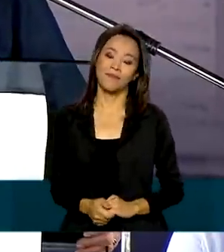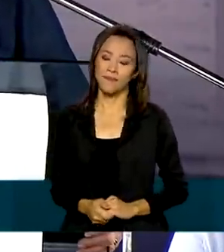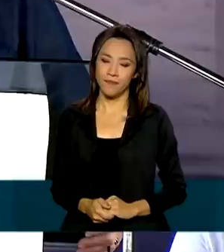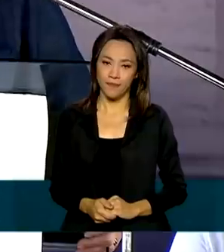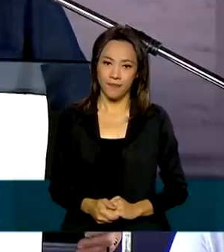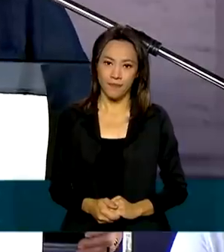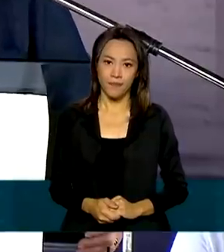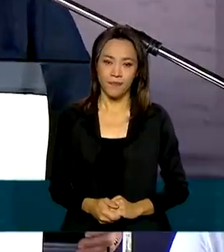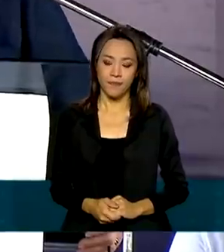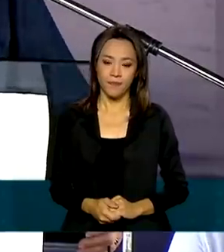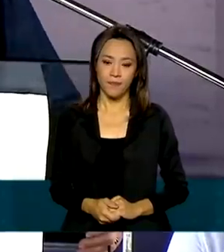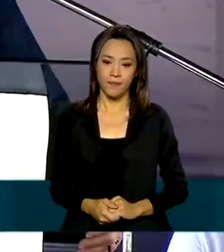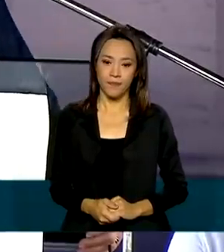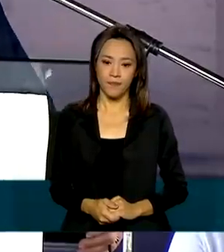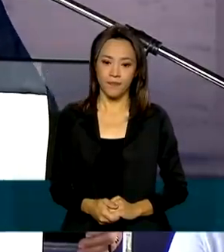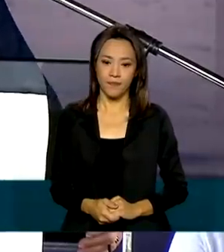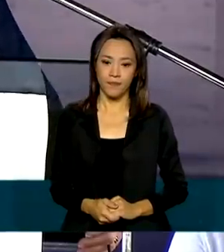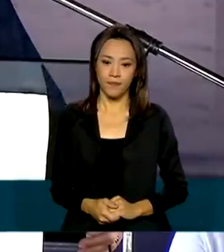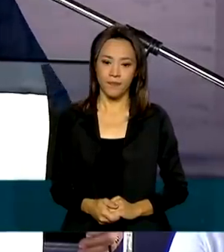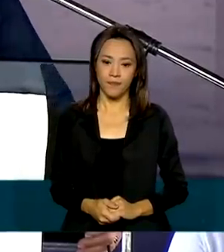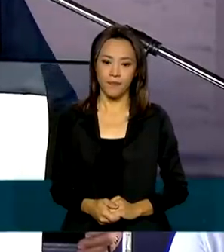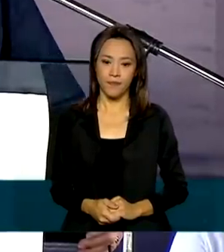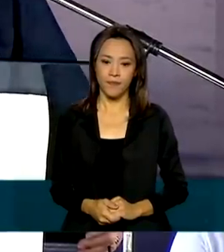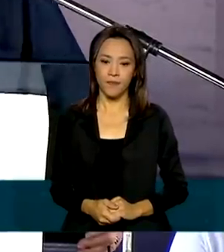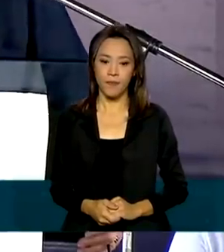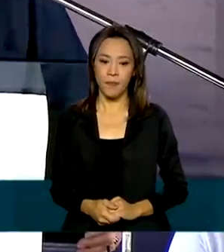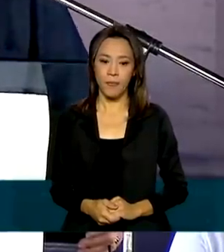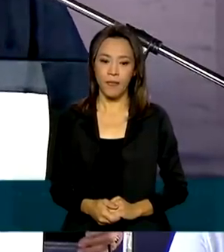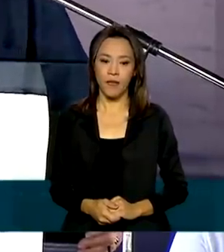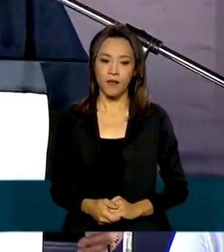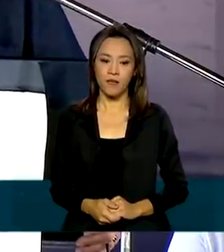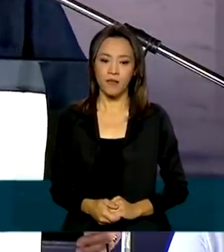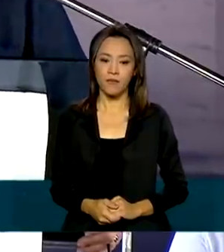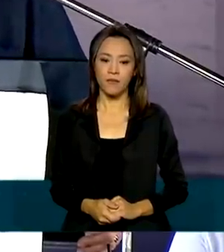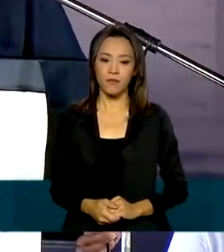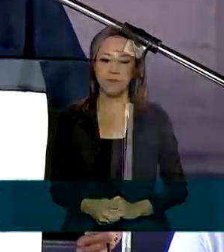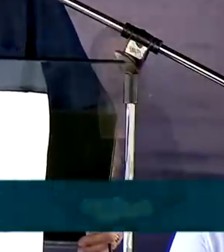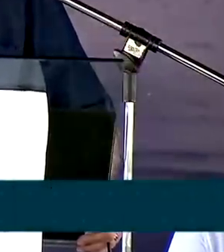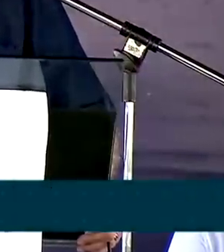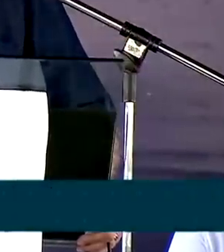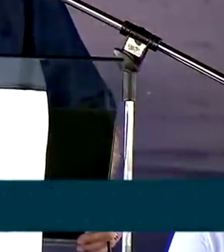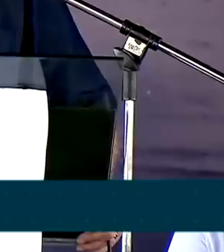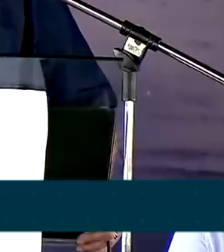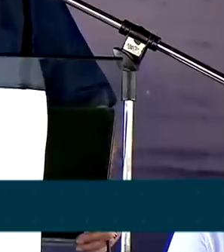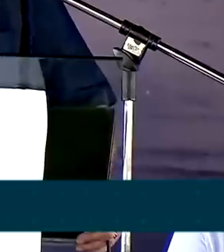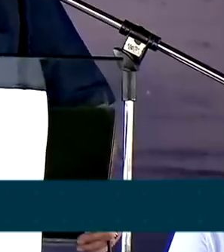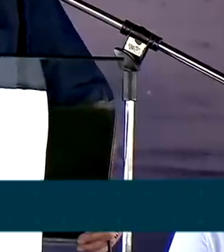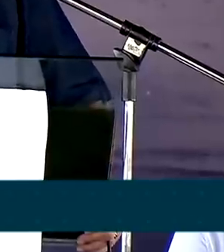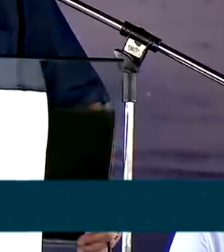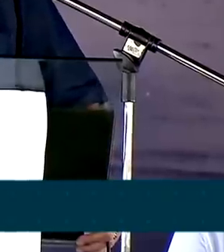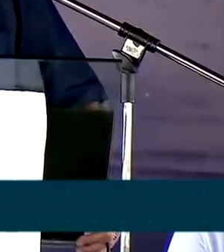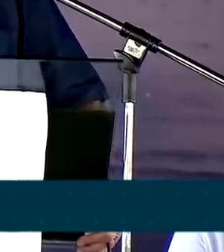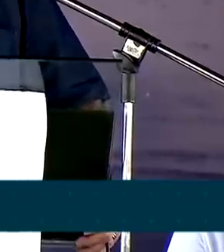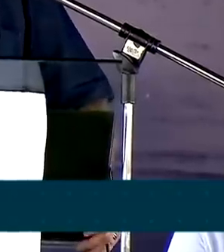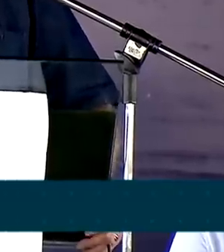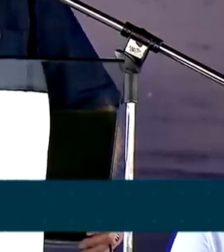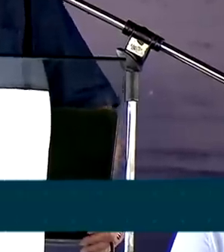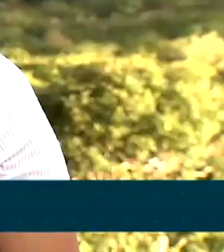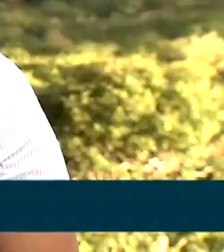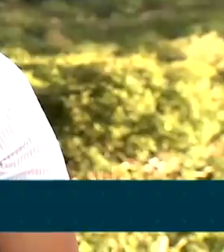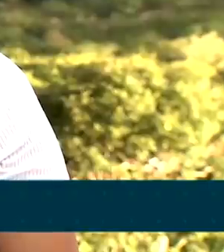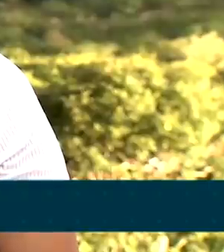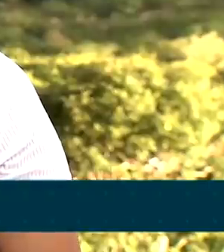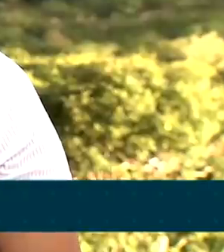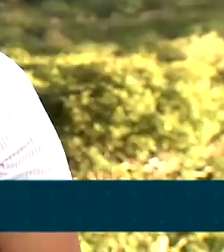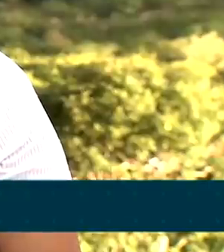nós temos nessa terra maravilhosa. E temos tudo para sermos uma grande nação e seremos uma grande nação.